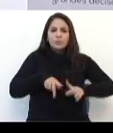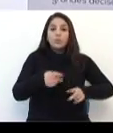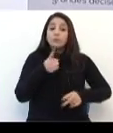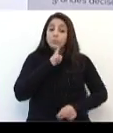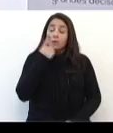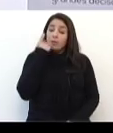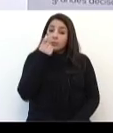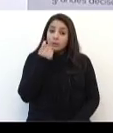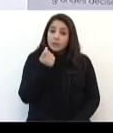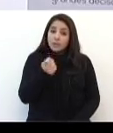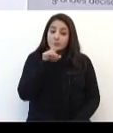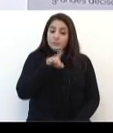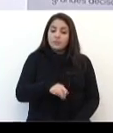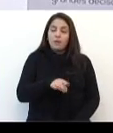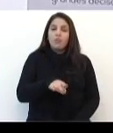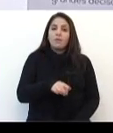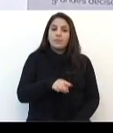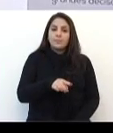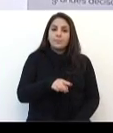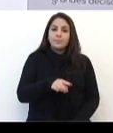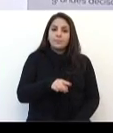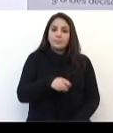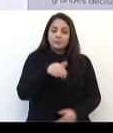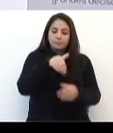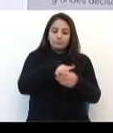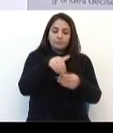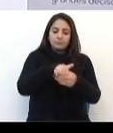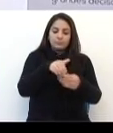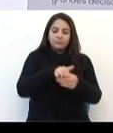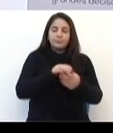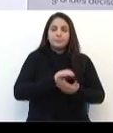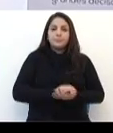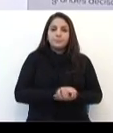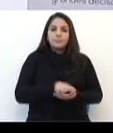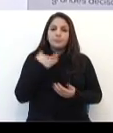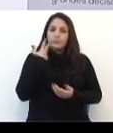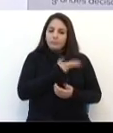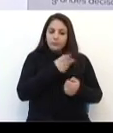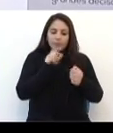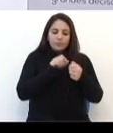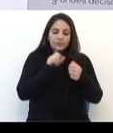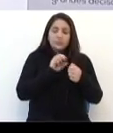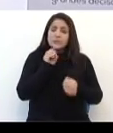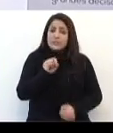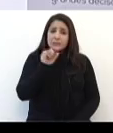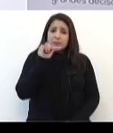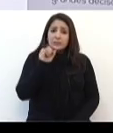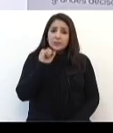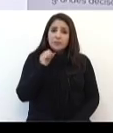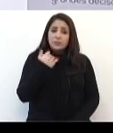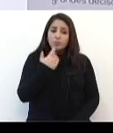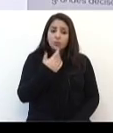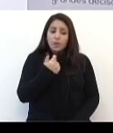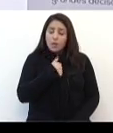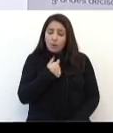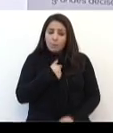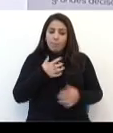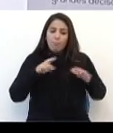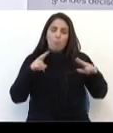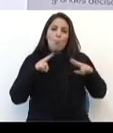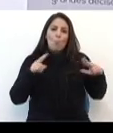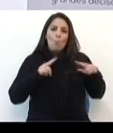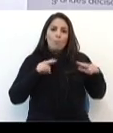pretende ser candidato numa eleição, nós fizemos o que estava a nosso alcance e nós se desfiliamos. Eu,